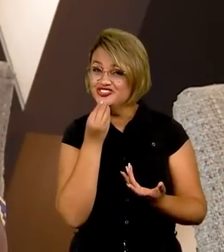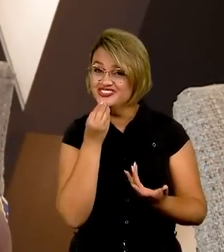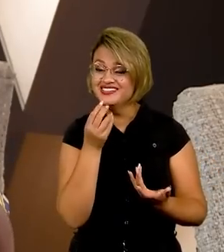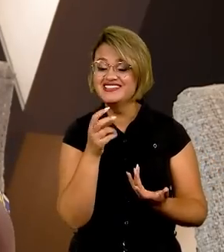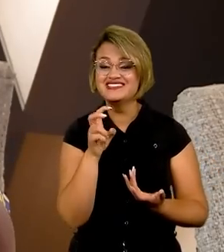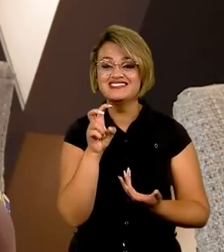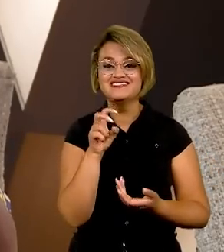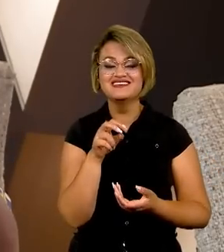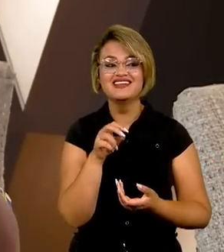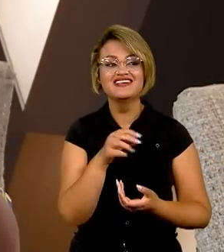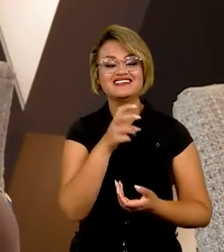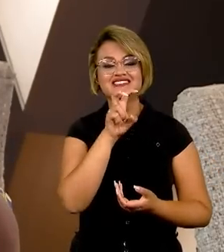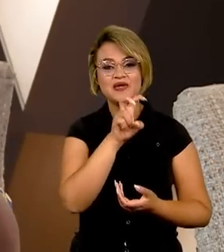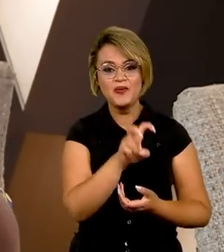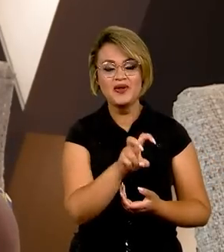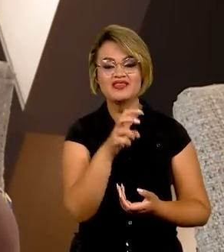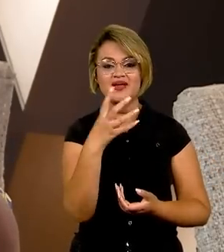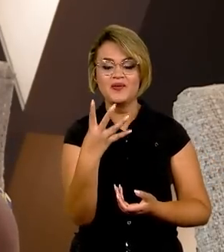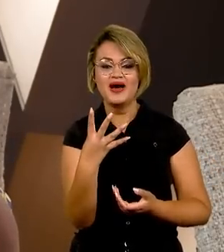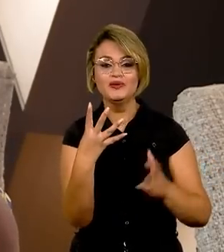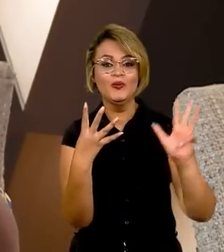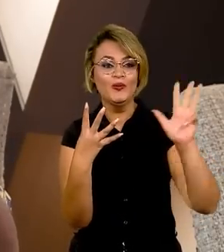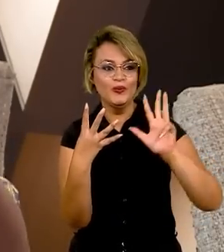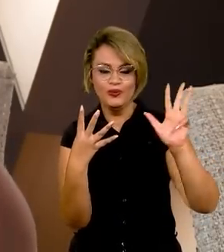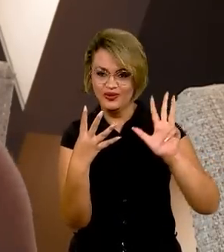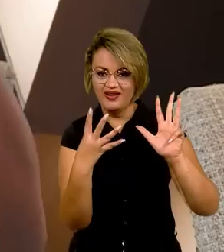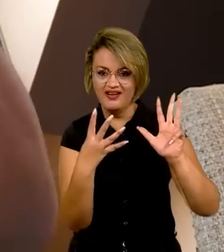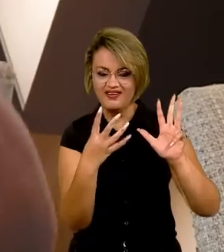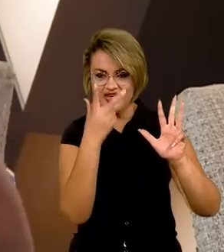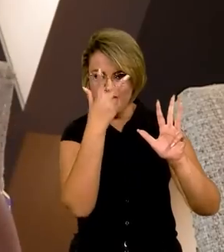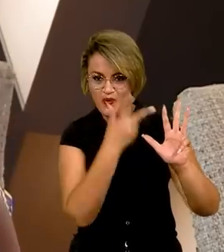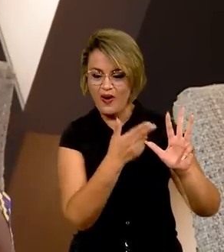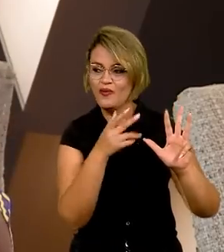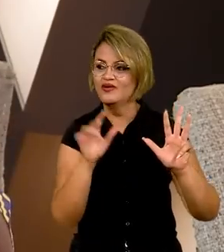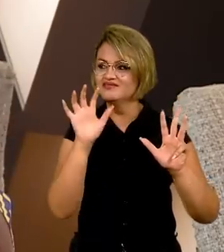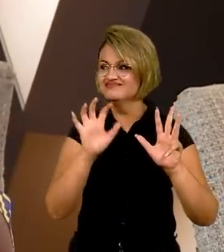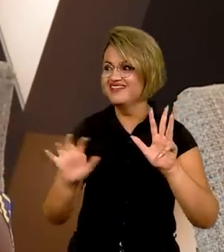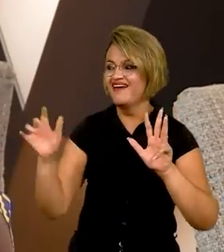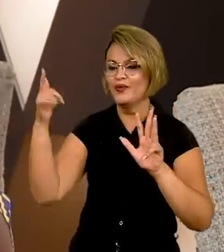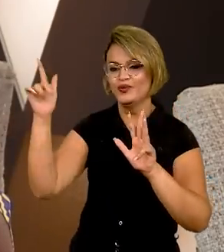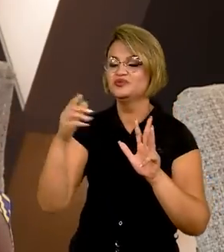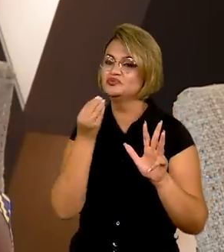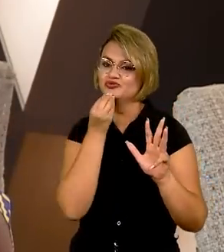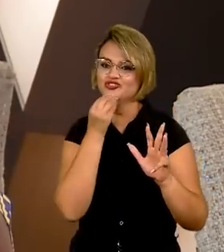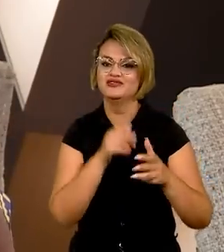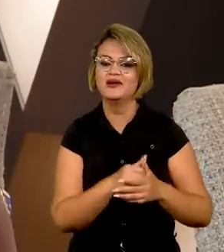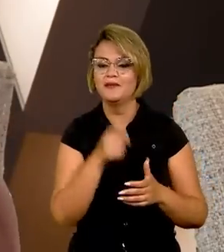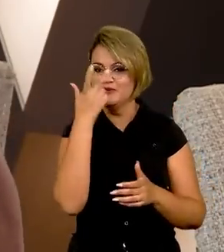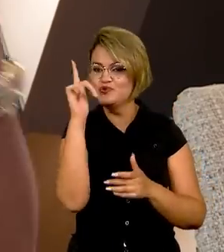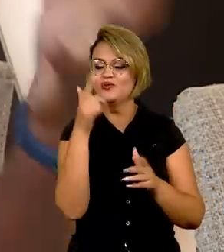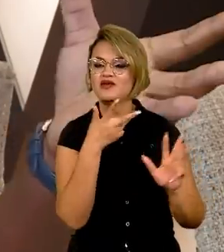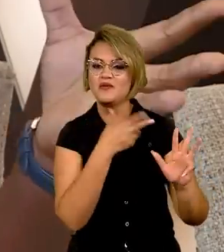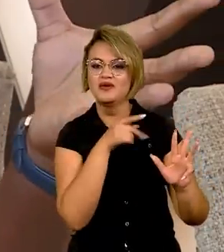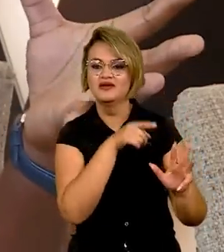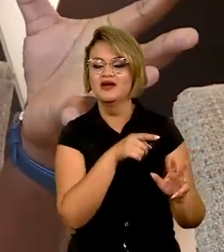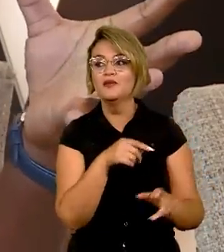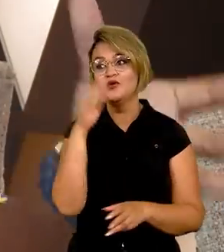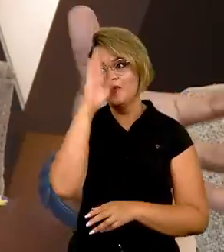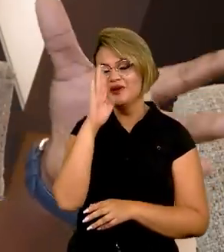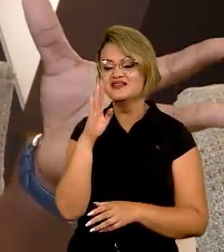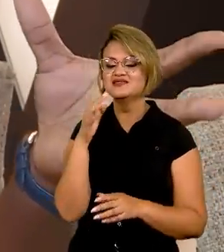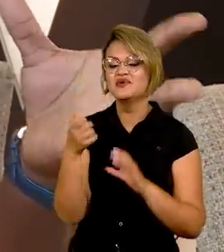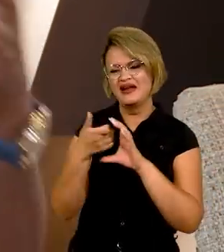Lulas da Silva no continente africano. Obviamente adaptados à realidade africana, porque o Brasil tem características